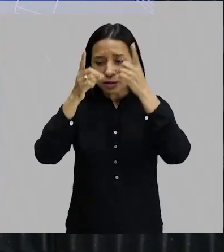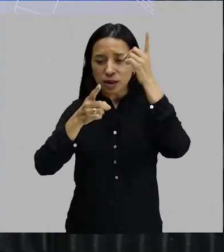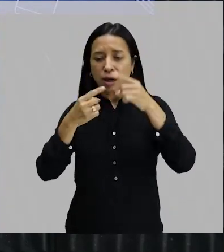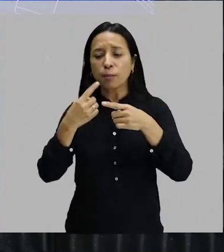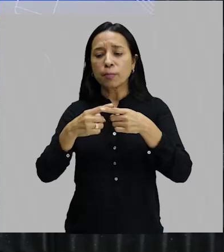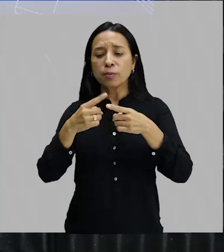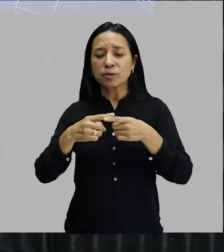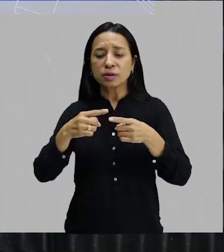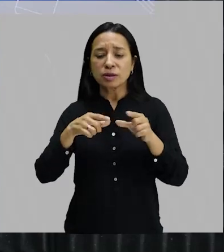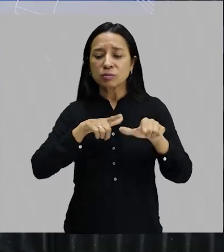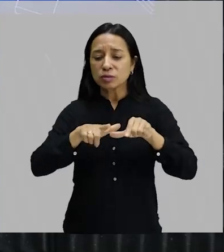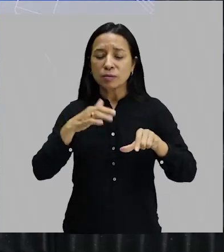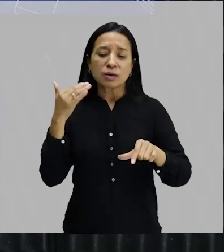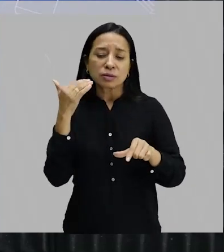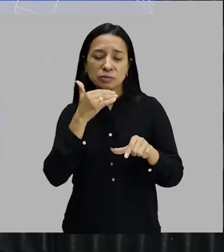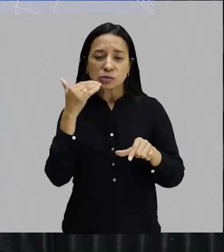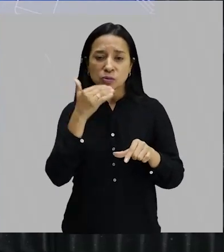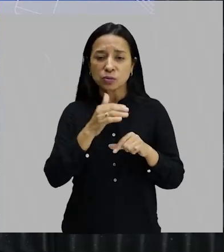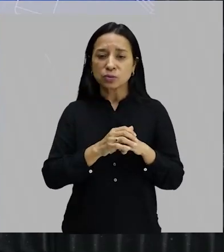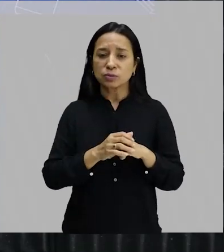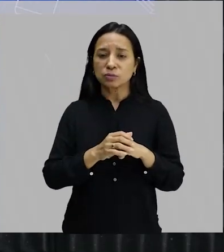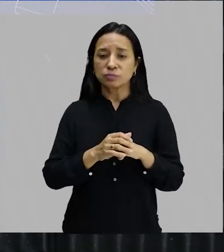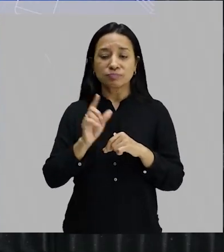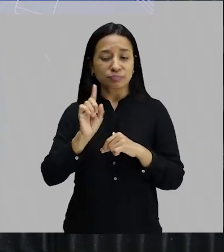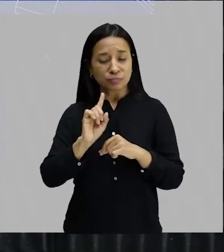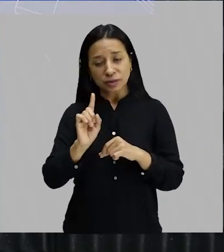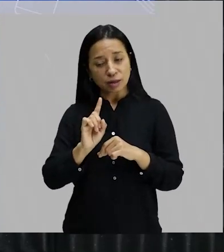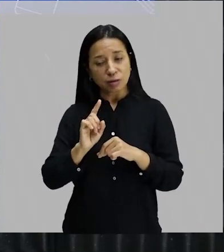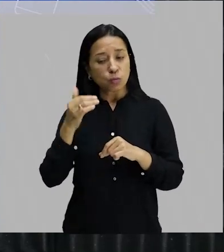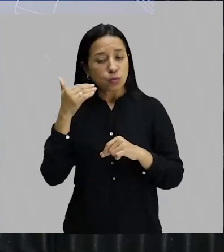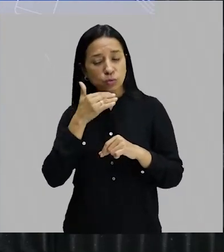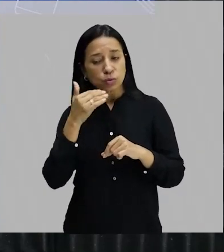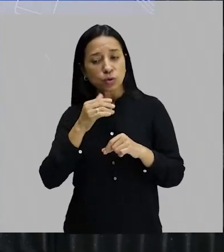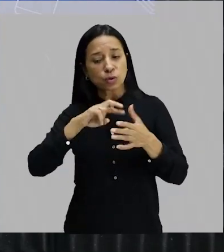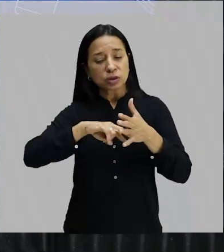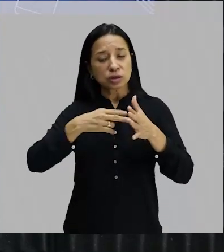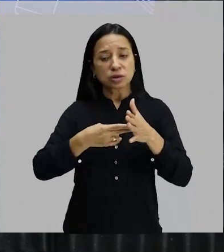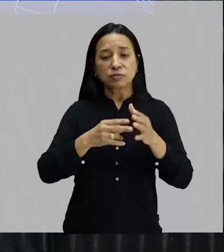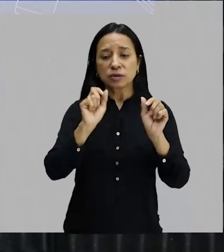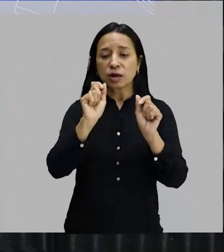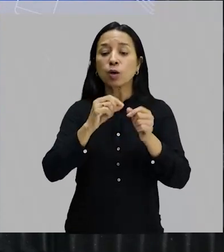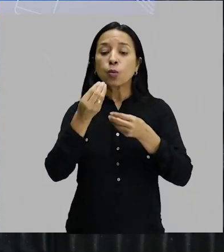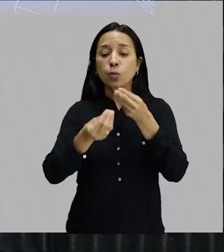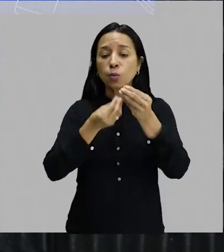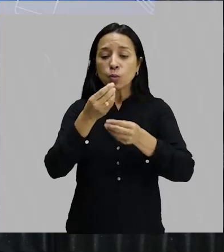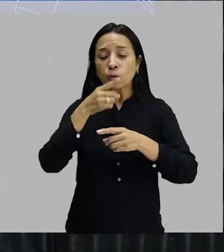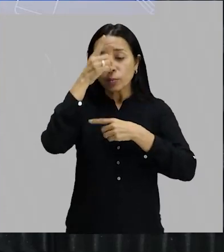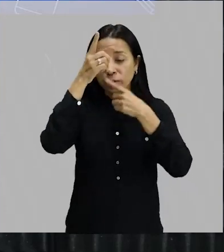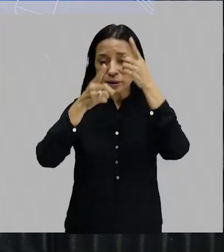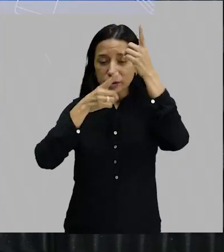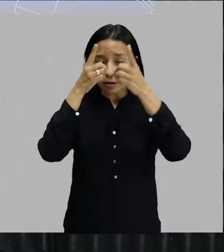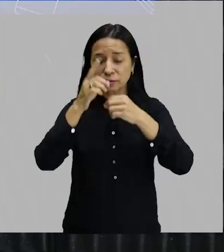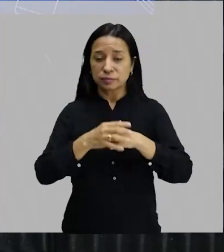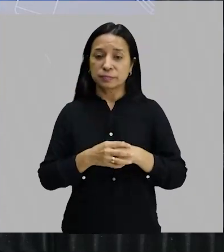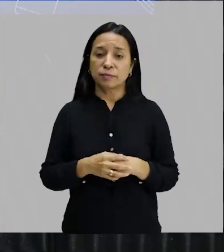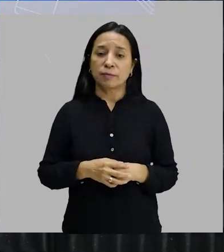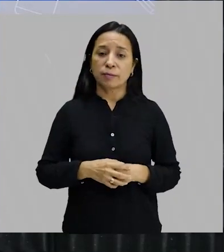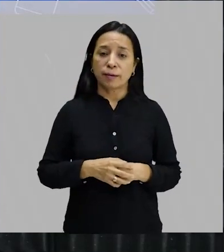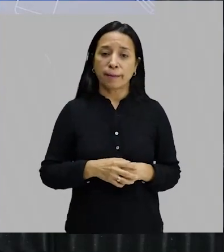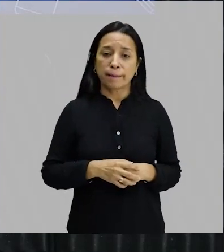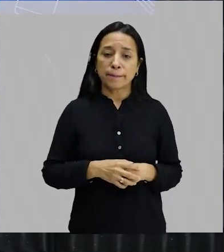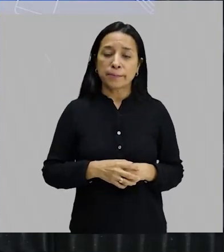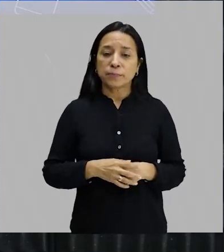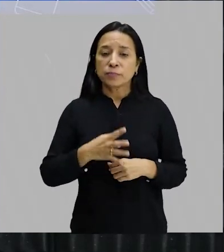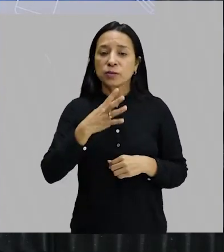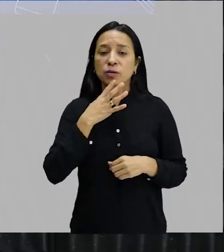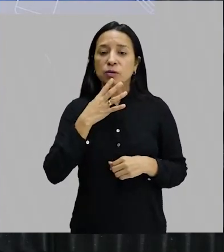verdade, o que parecia torto era a forma dele criar a própria assinatura de arte. O monumento... Perdão. Ele